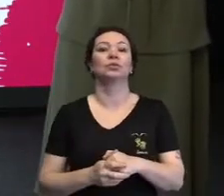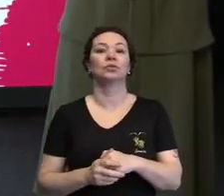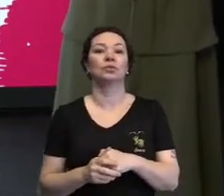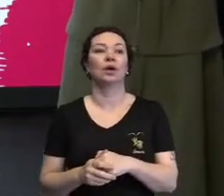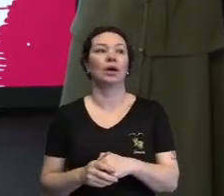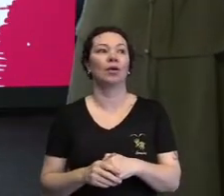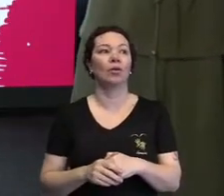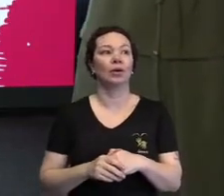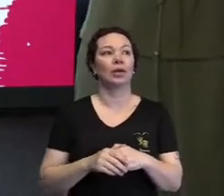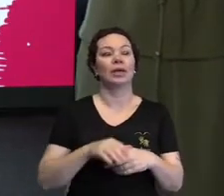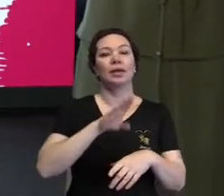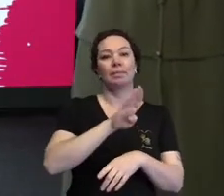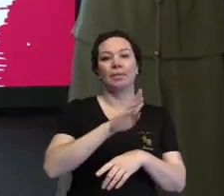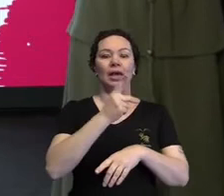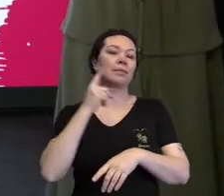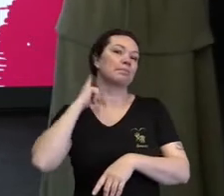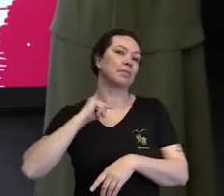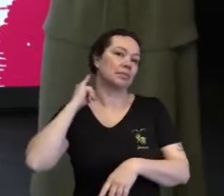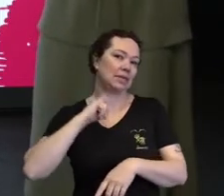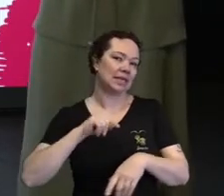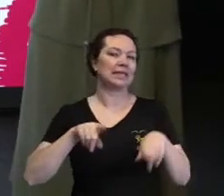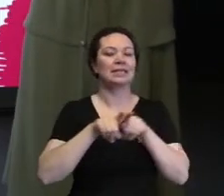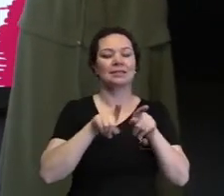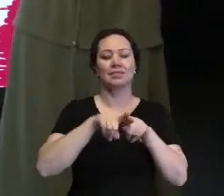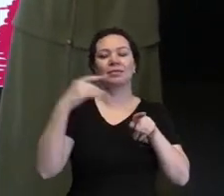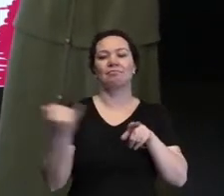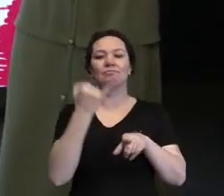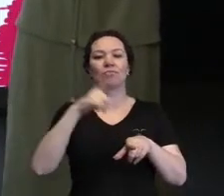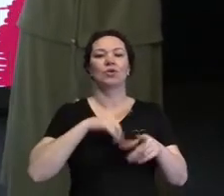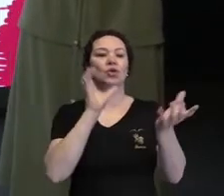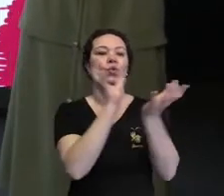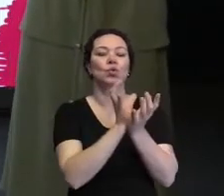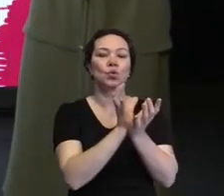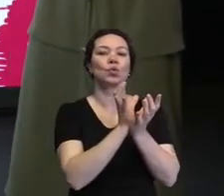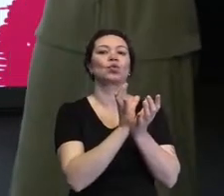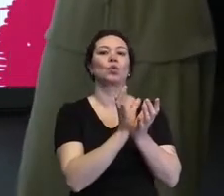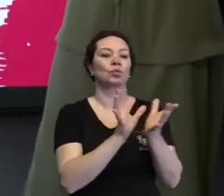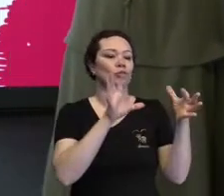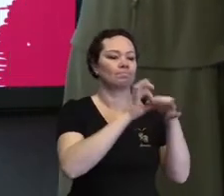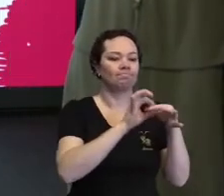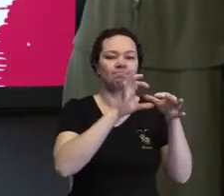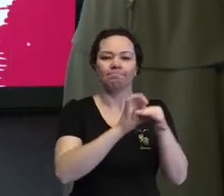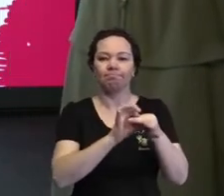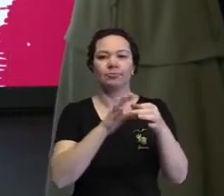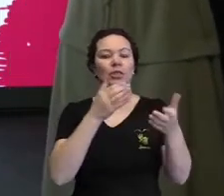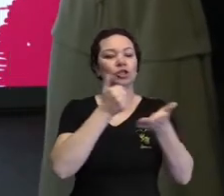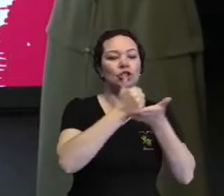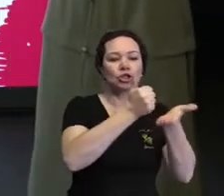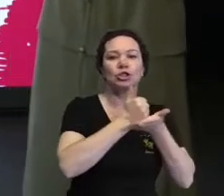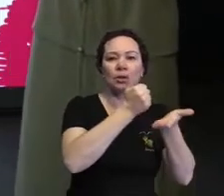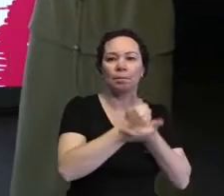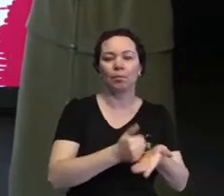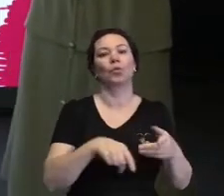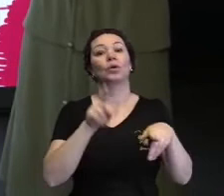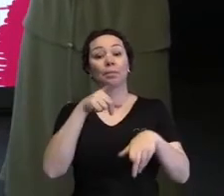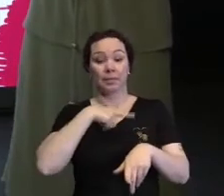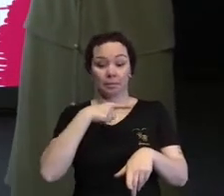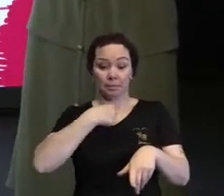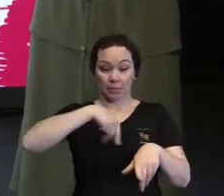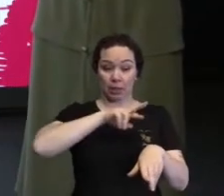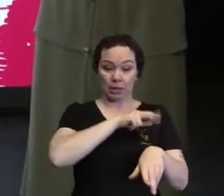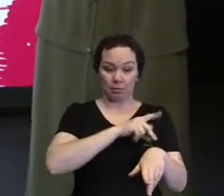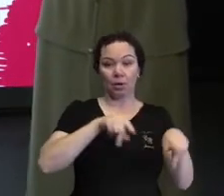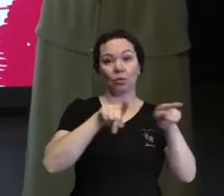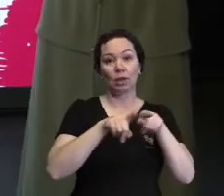A importância do fortalecimento das redes, então, ter um espaço nosso de pertencimento e também dos nossos irmãos, aí